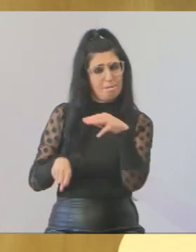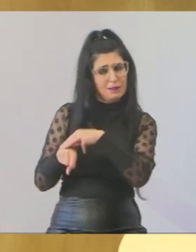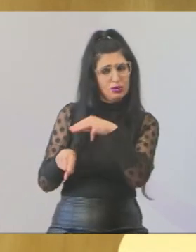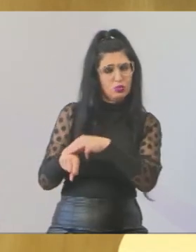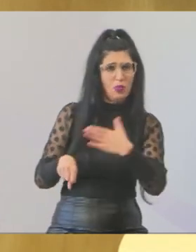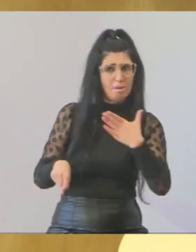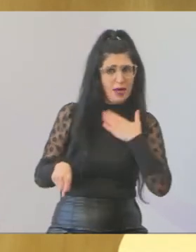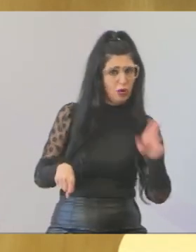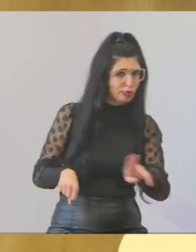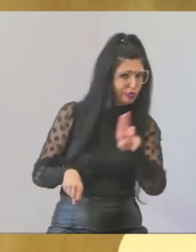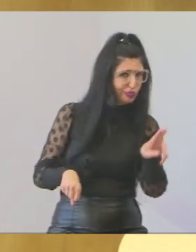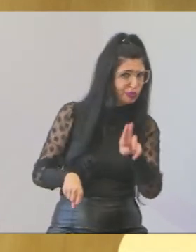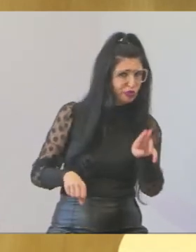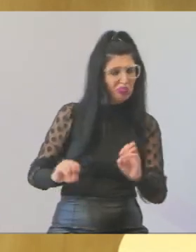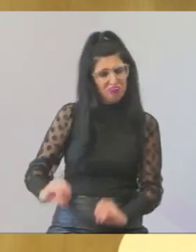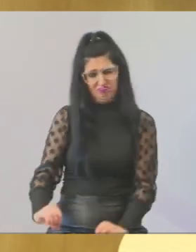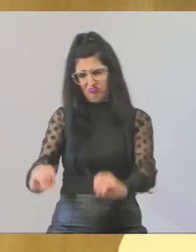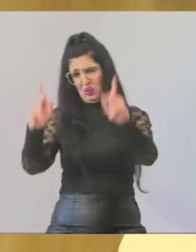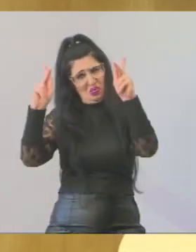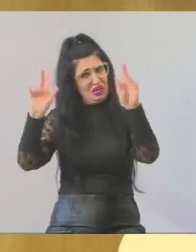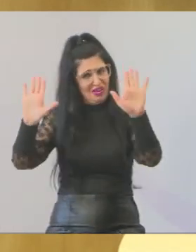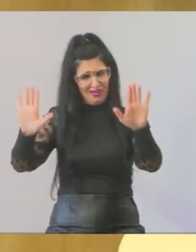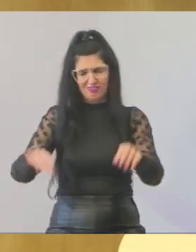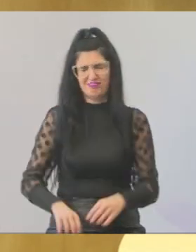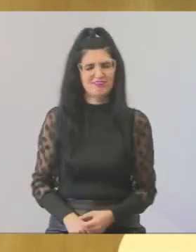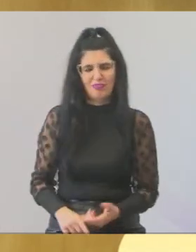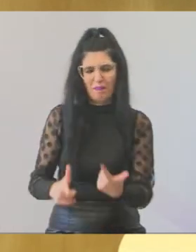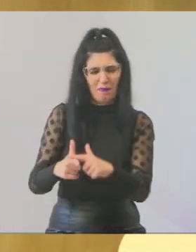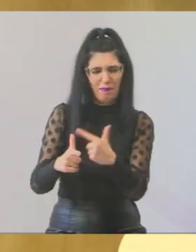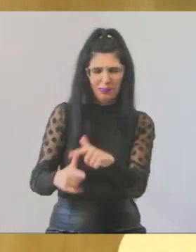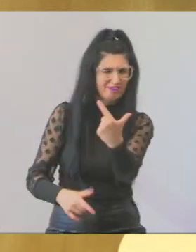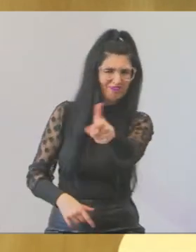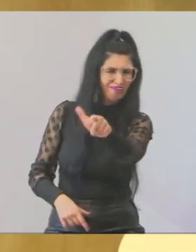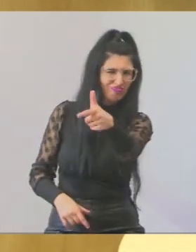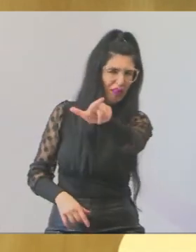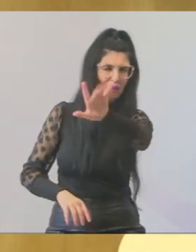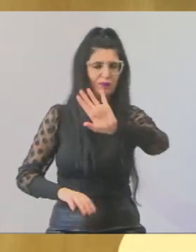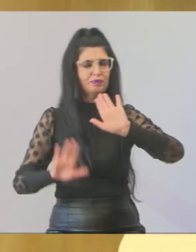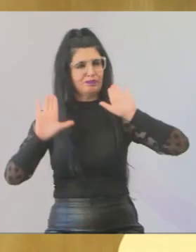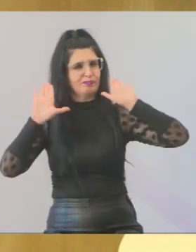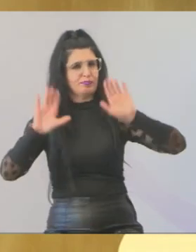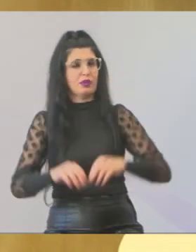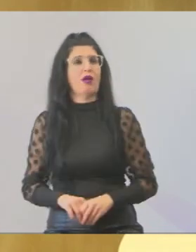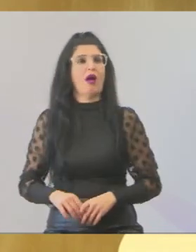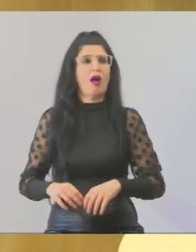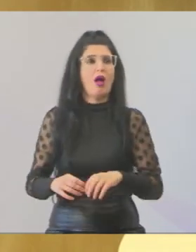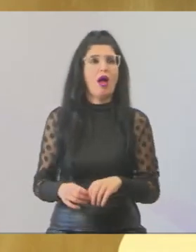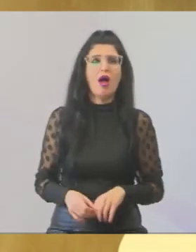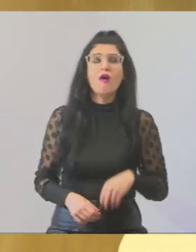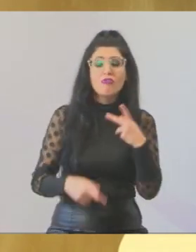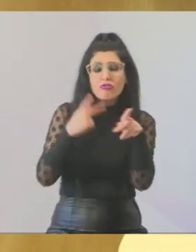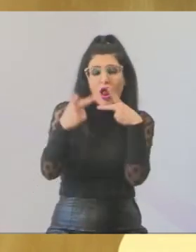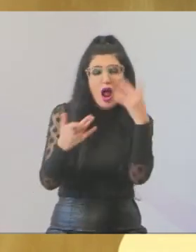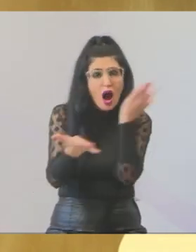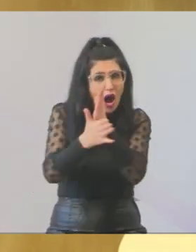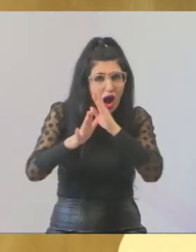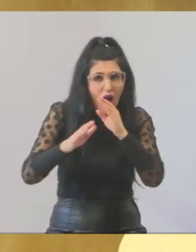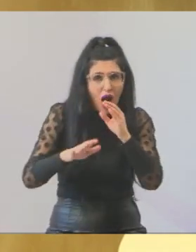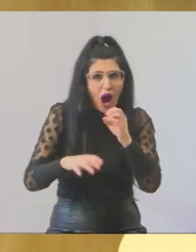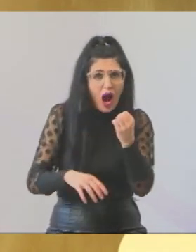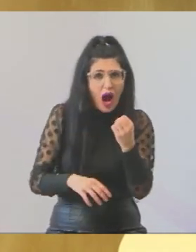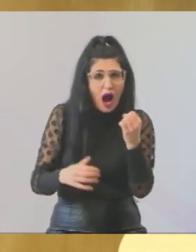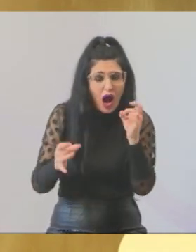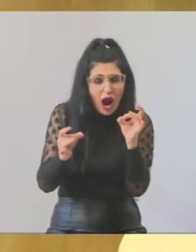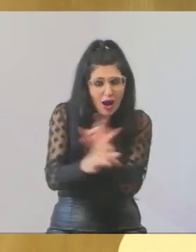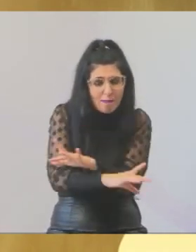Mas está tudo em casa. Então eu quero aqui, finalizar a minha fala aqui, que eu... Pode contar com